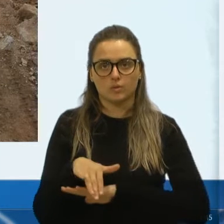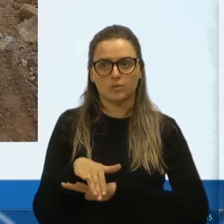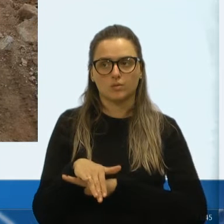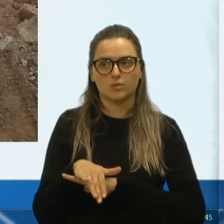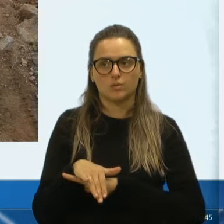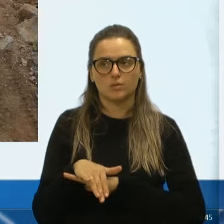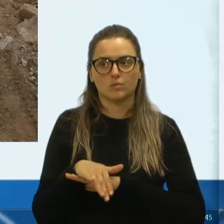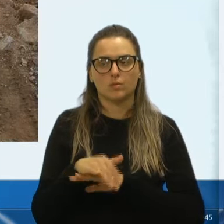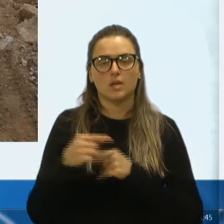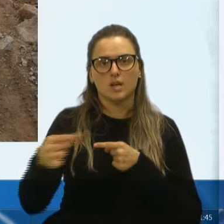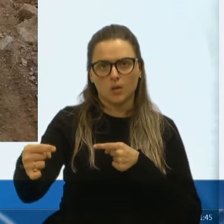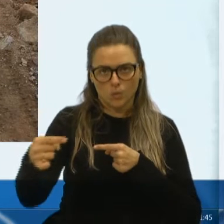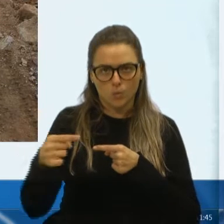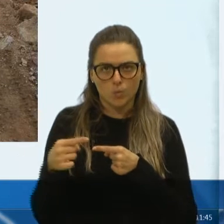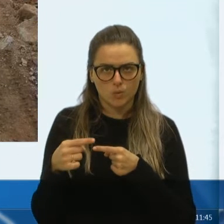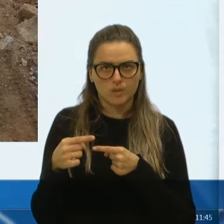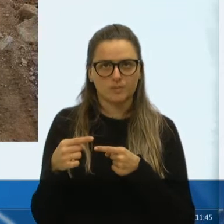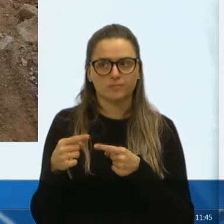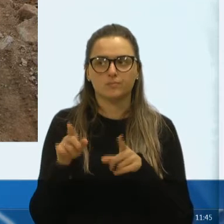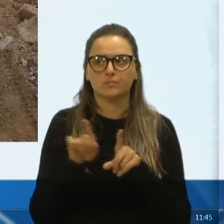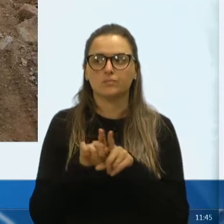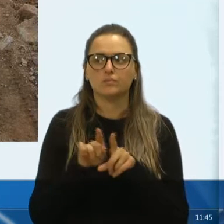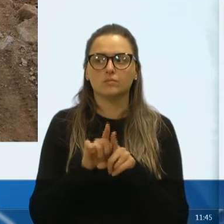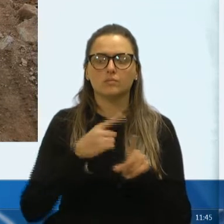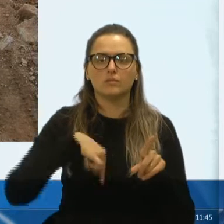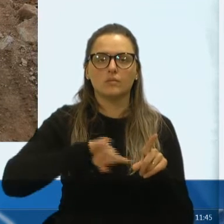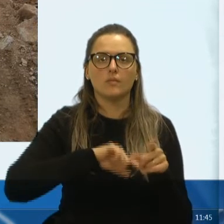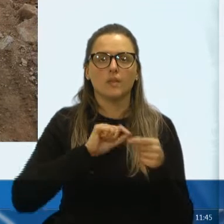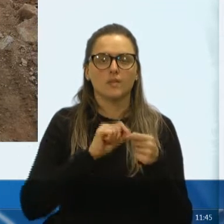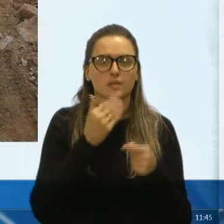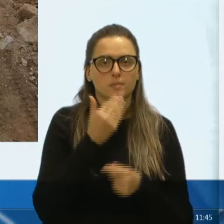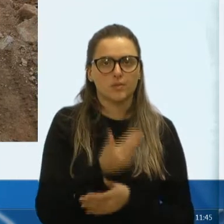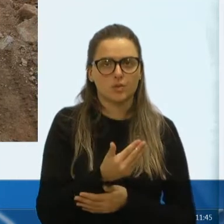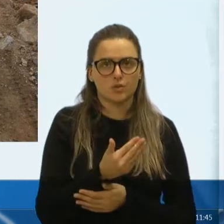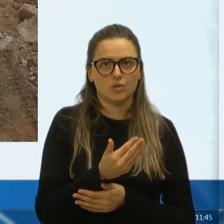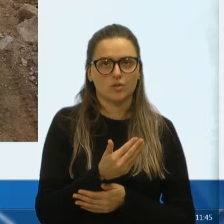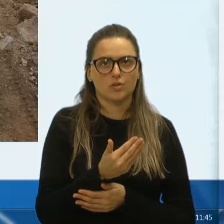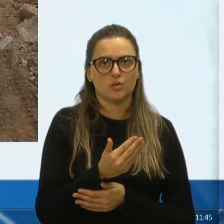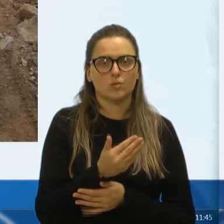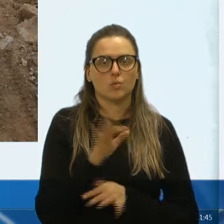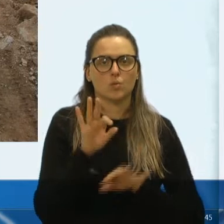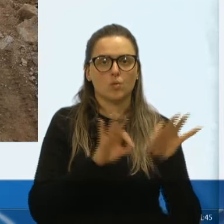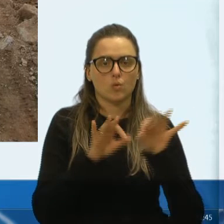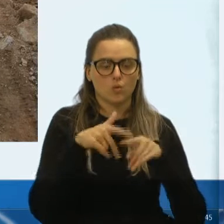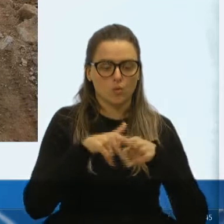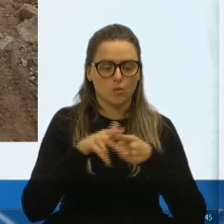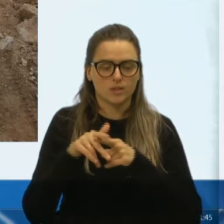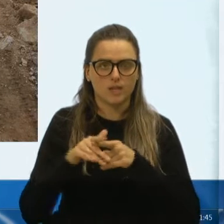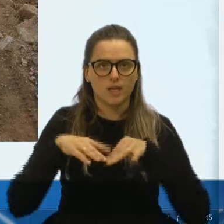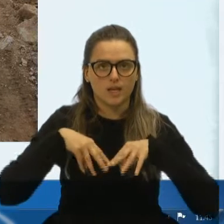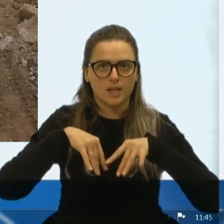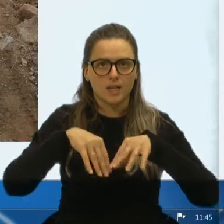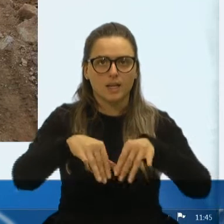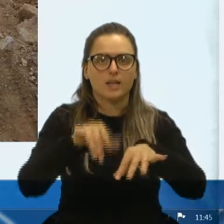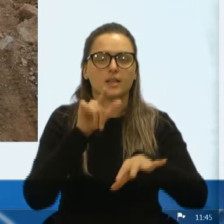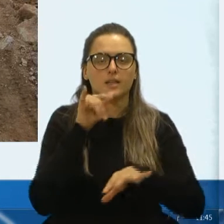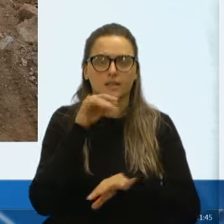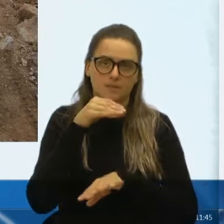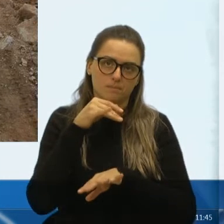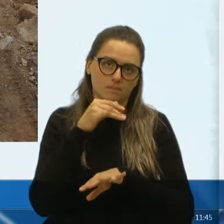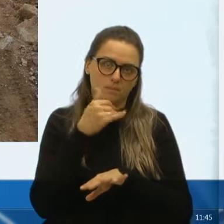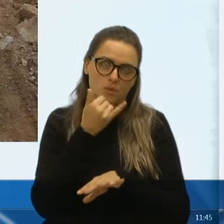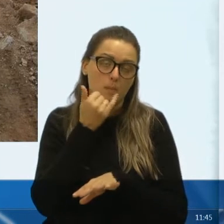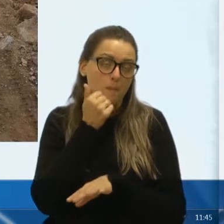curta a extensão dela, nós fizemos para fazer o pedido nosso, foi patrolar e cascalhar no momento, mas a gente fez a solicitação,